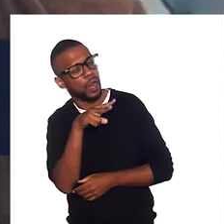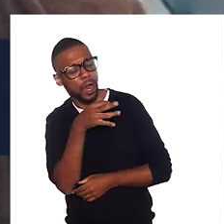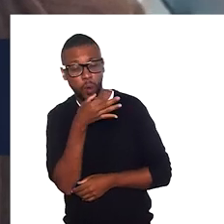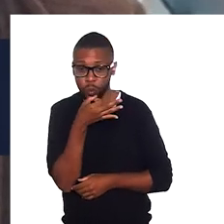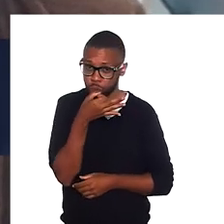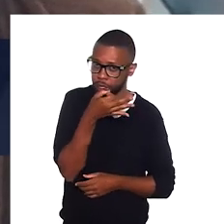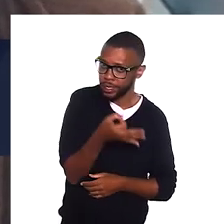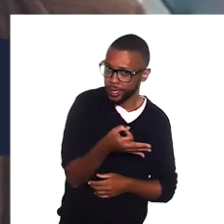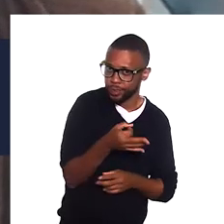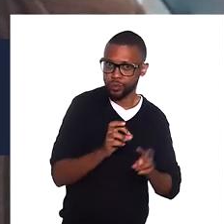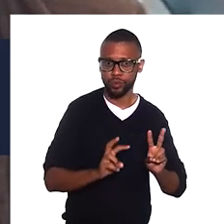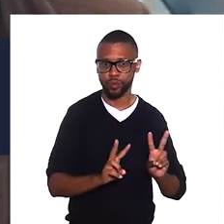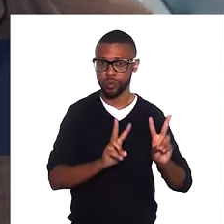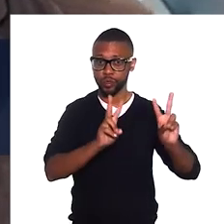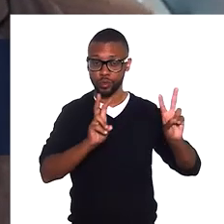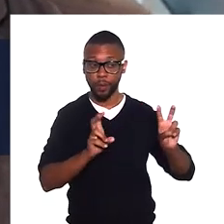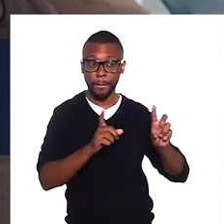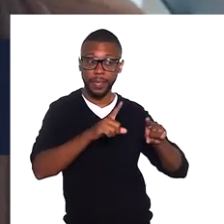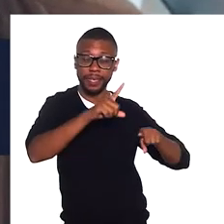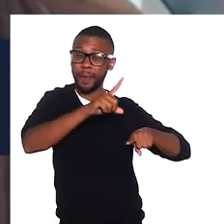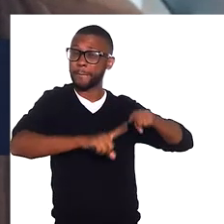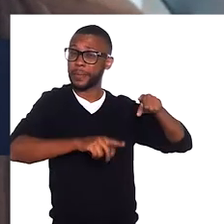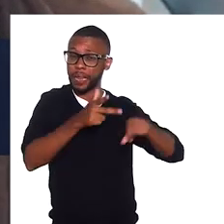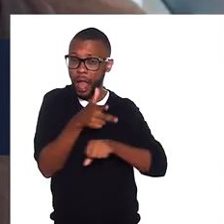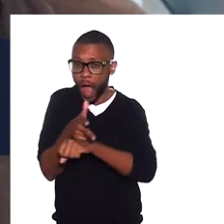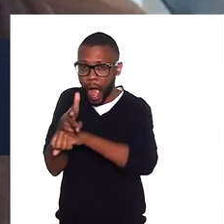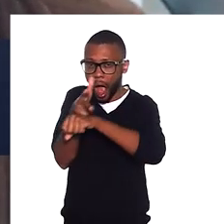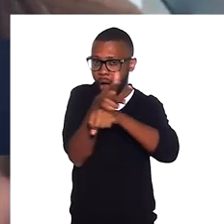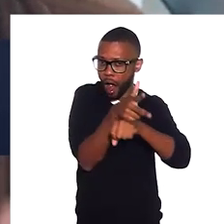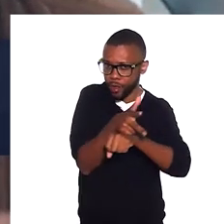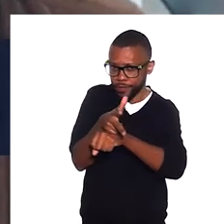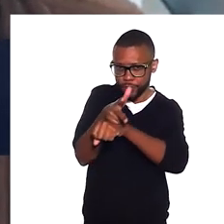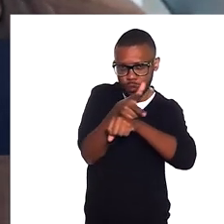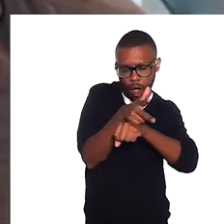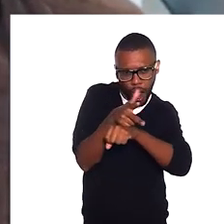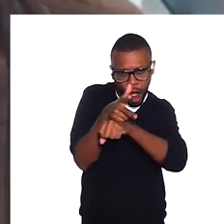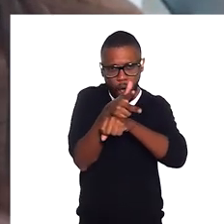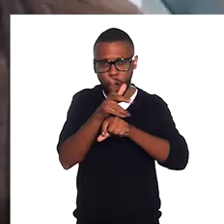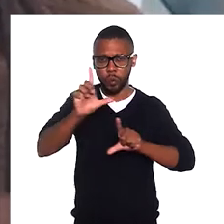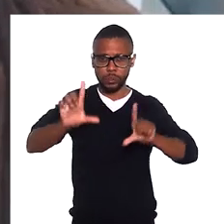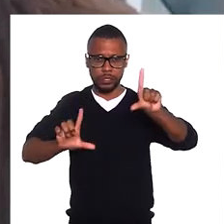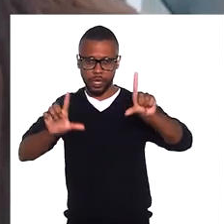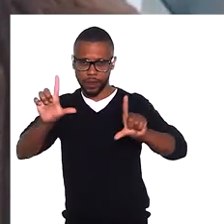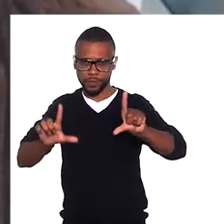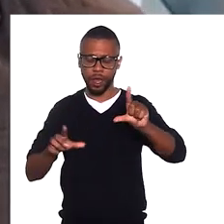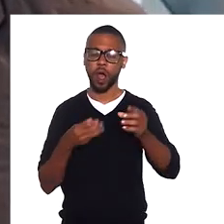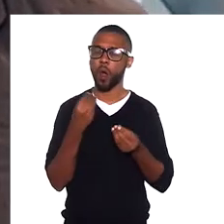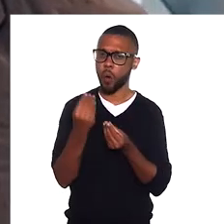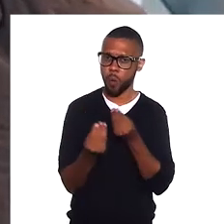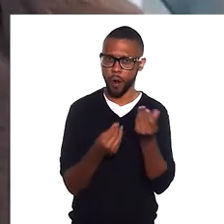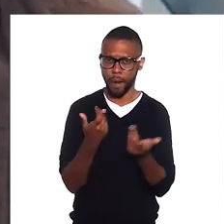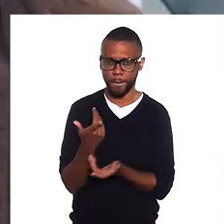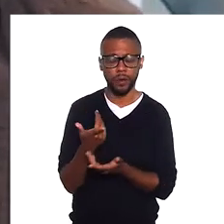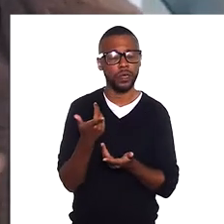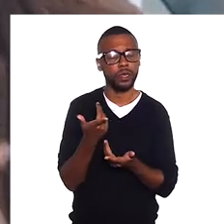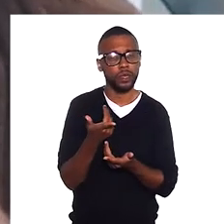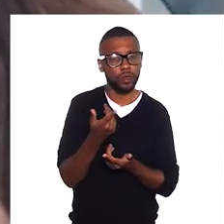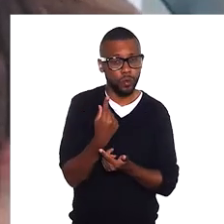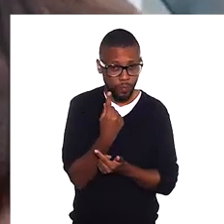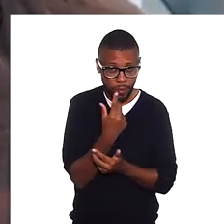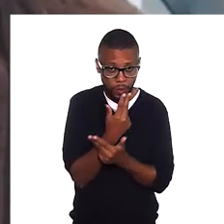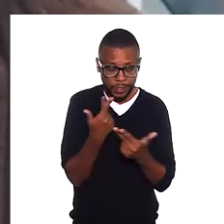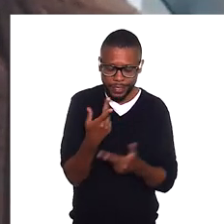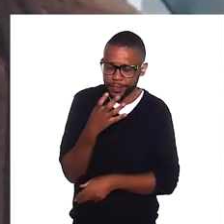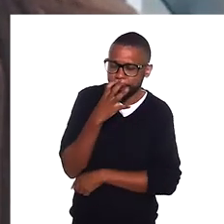crítico em relação a, especialmente, a esse material audiovisual e esse material de televisão. E uma coisa que eu tenho